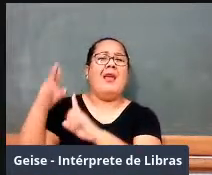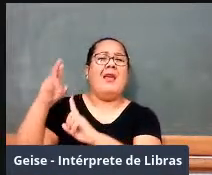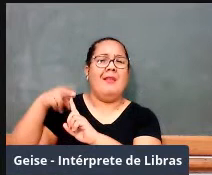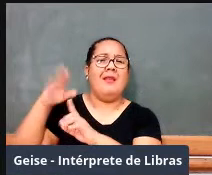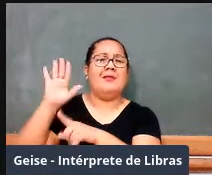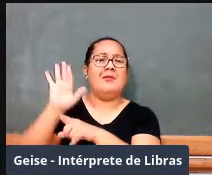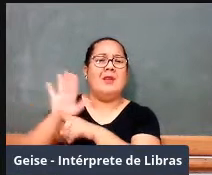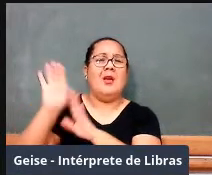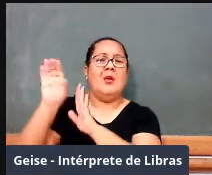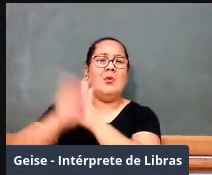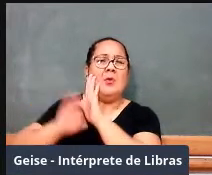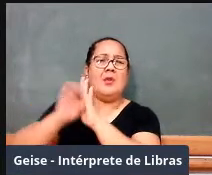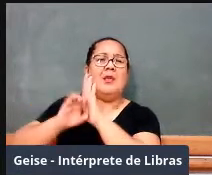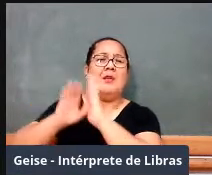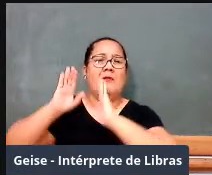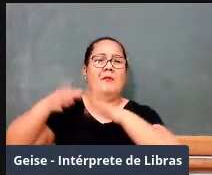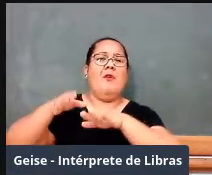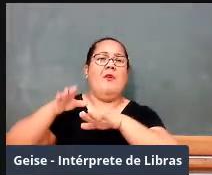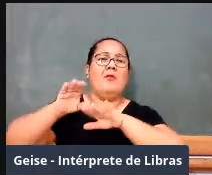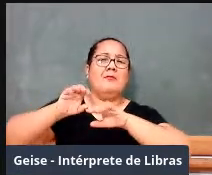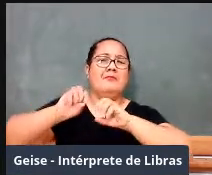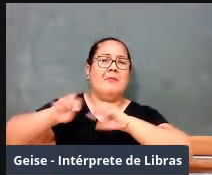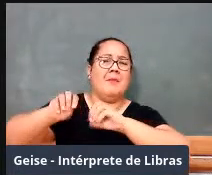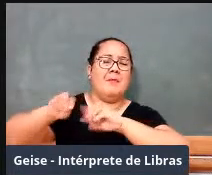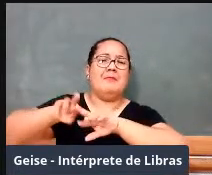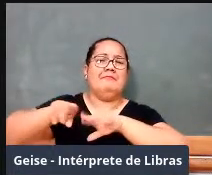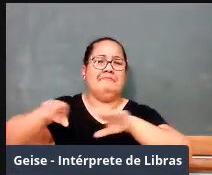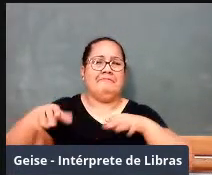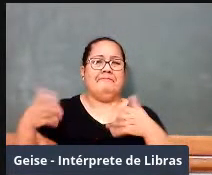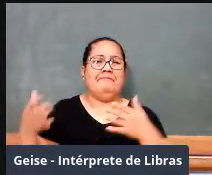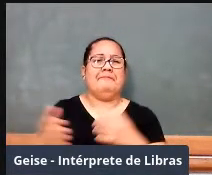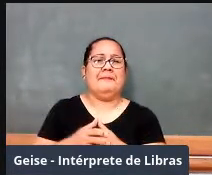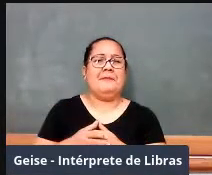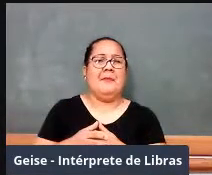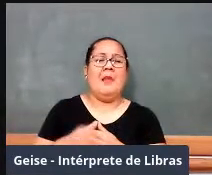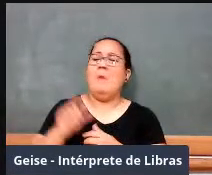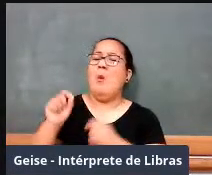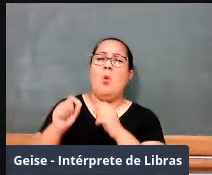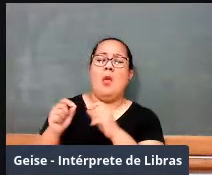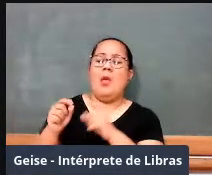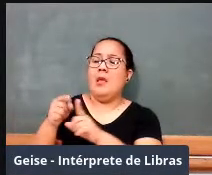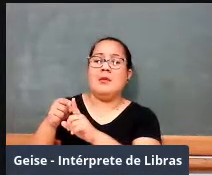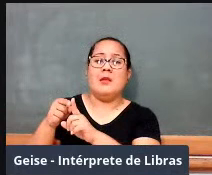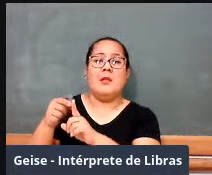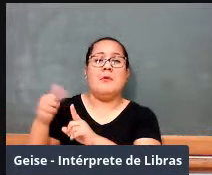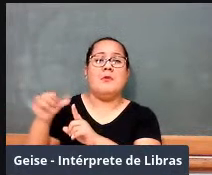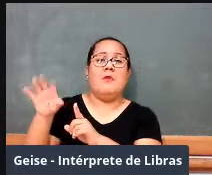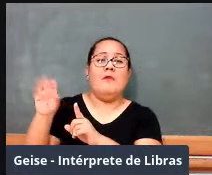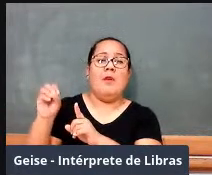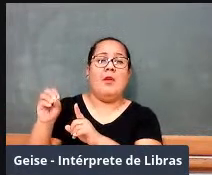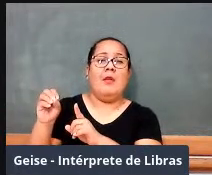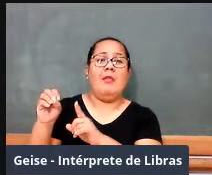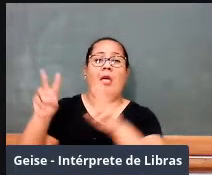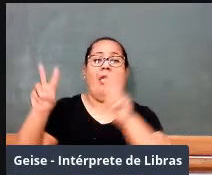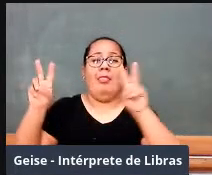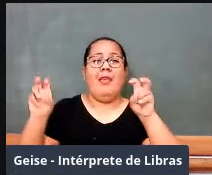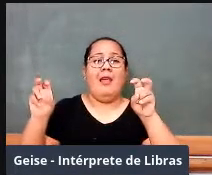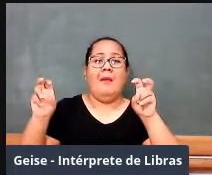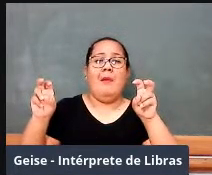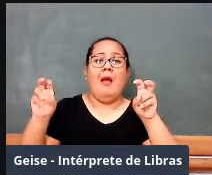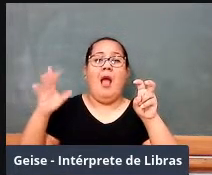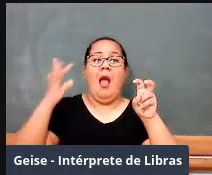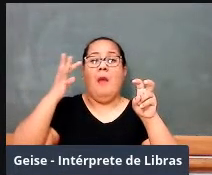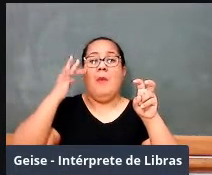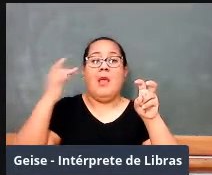para a formação e para o ensino. O que é esses anos 90? Amanhã vai ser outro dia, quer dizer, é um